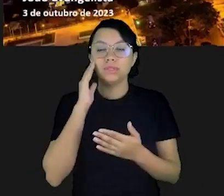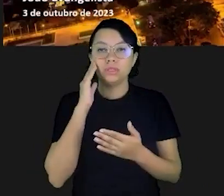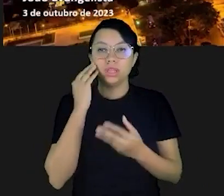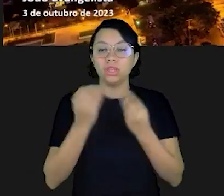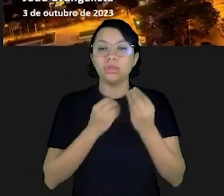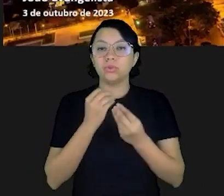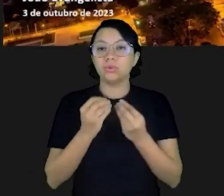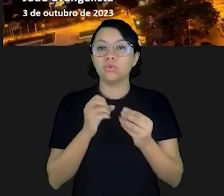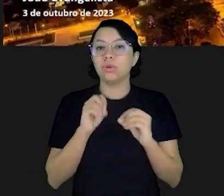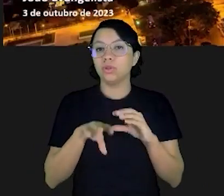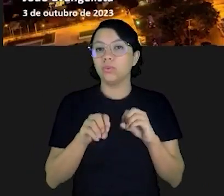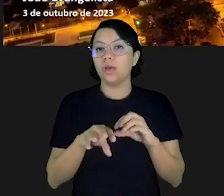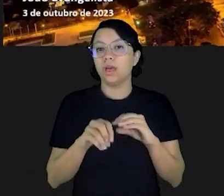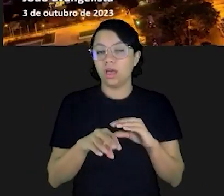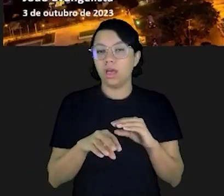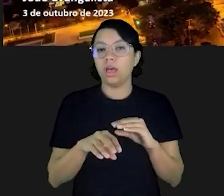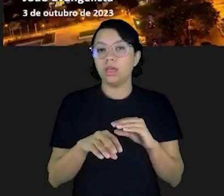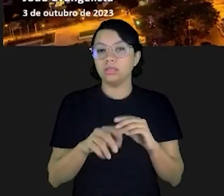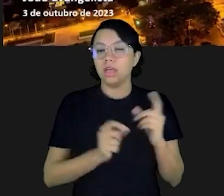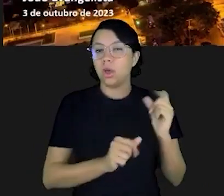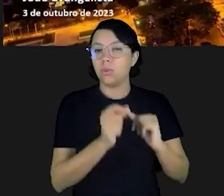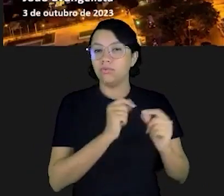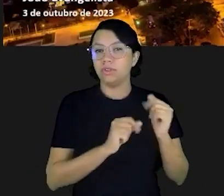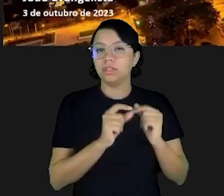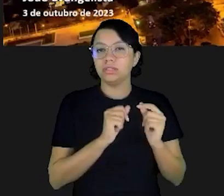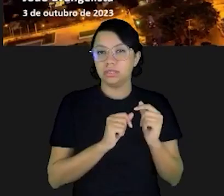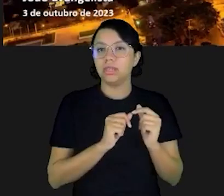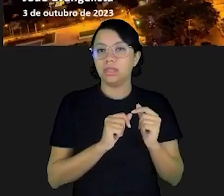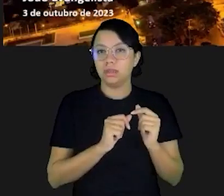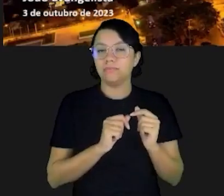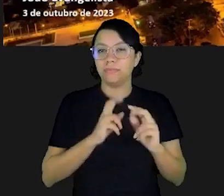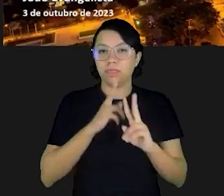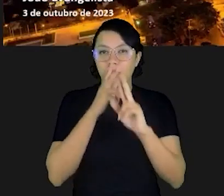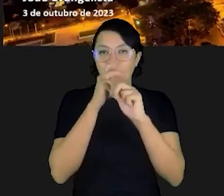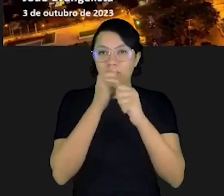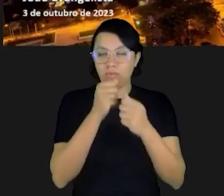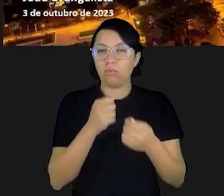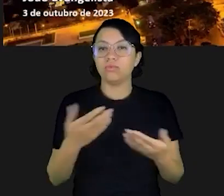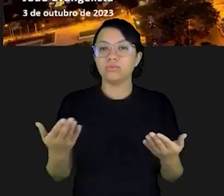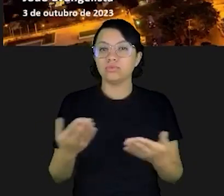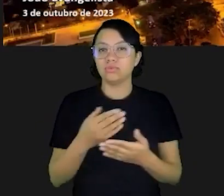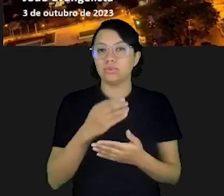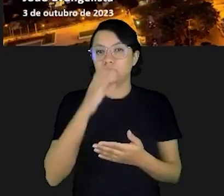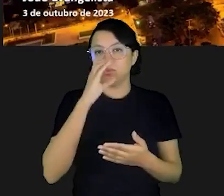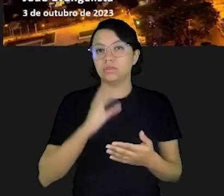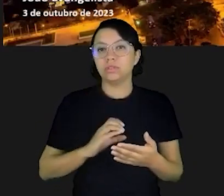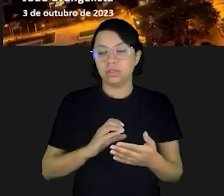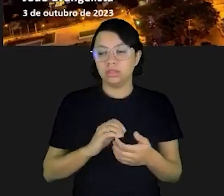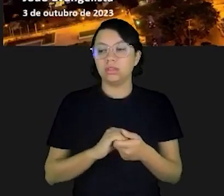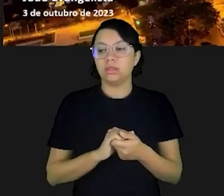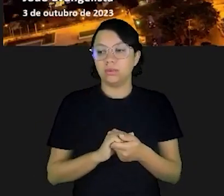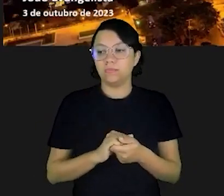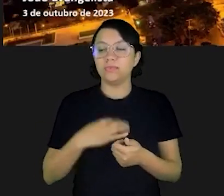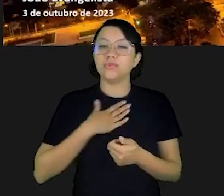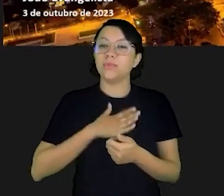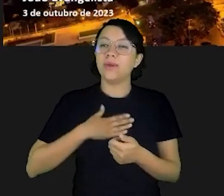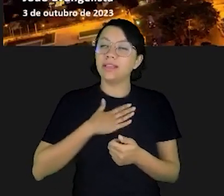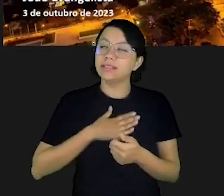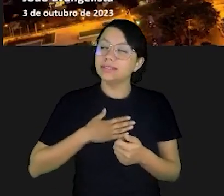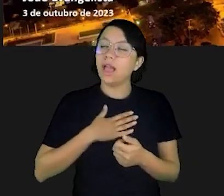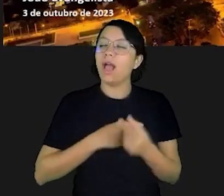financeira, que é um processo de empoderamento do cidadão para a tomada de decisões com vistas ao seu bem-estar